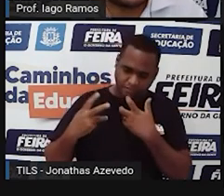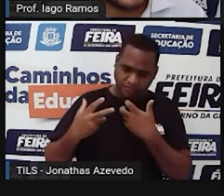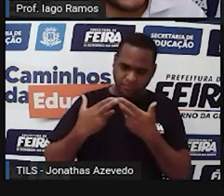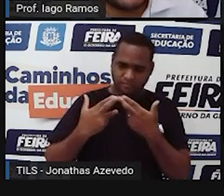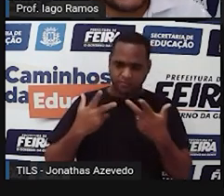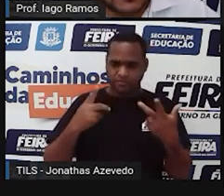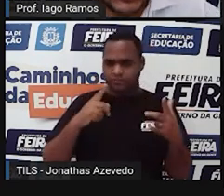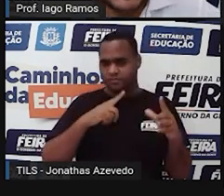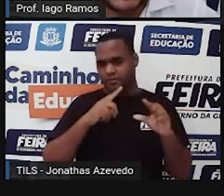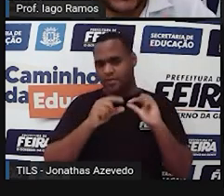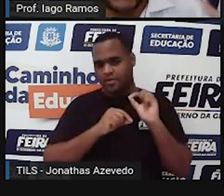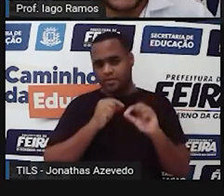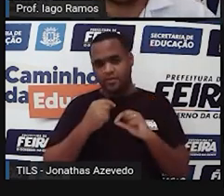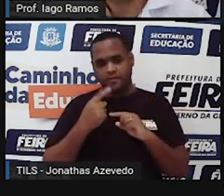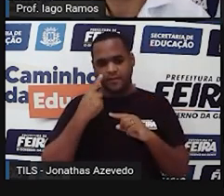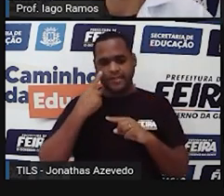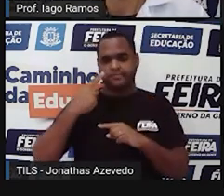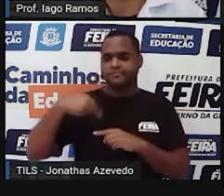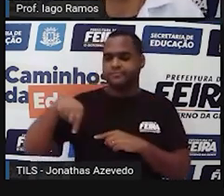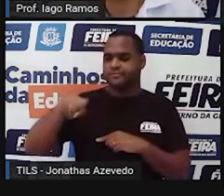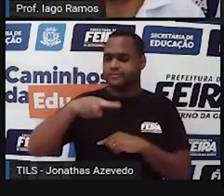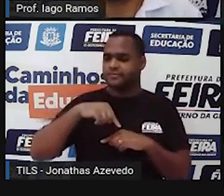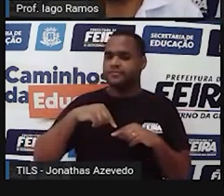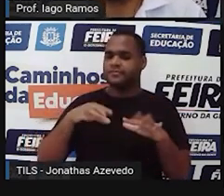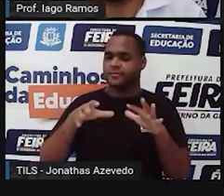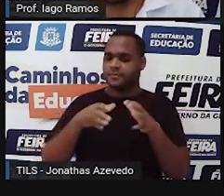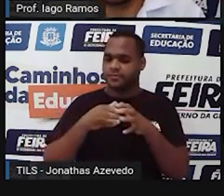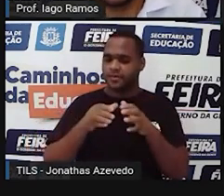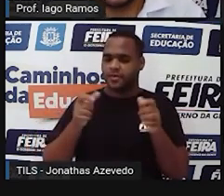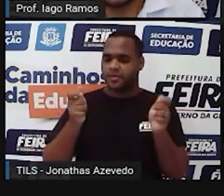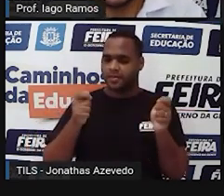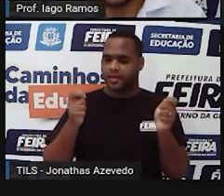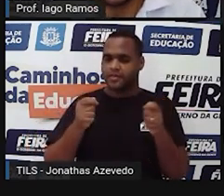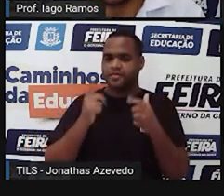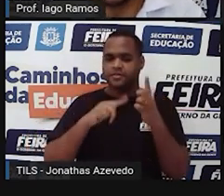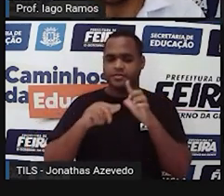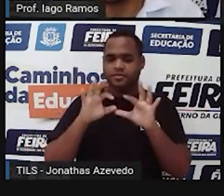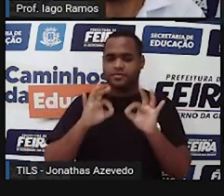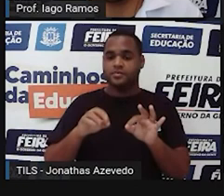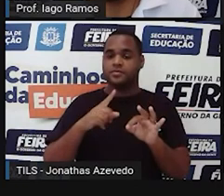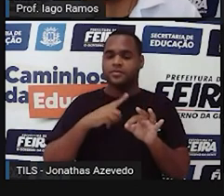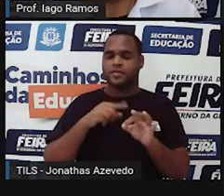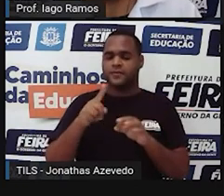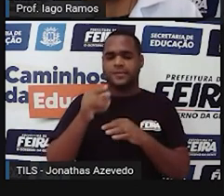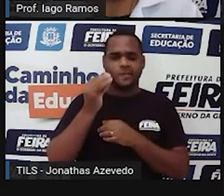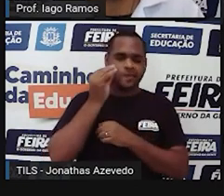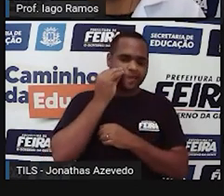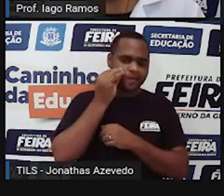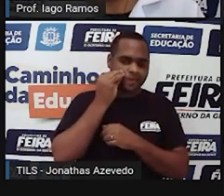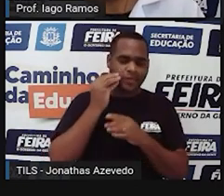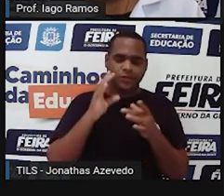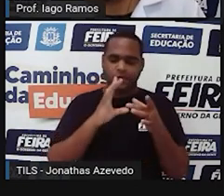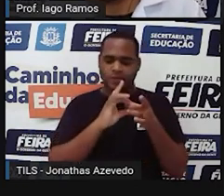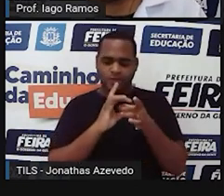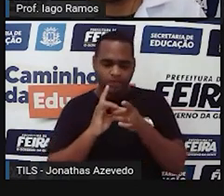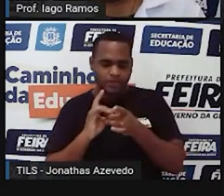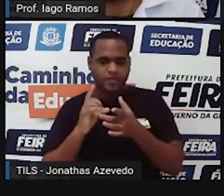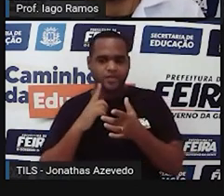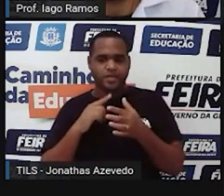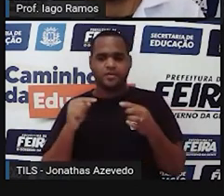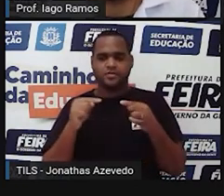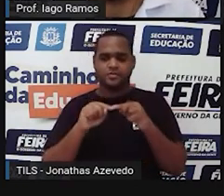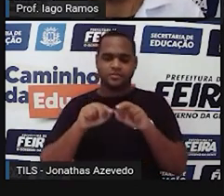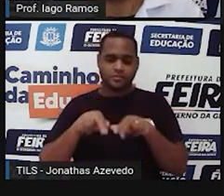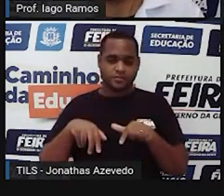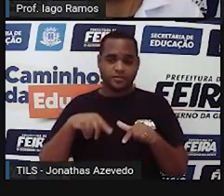está te circulando e que pode ser medido e tente fazer relações com as unidades de medida